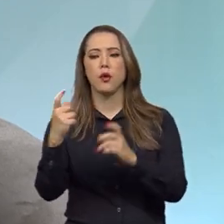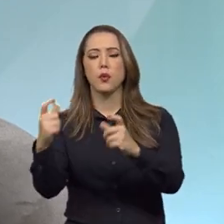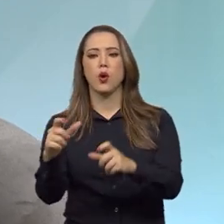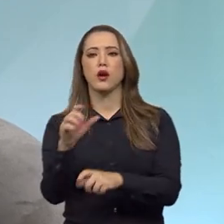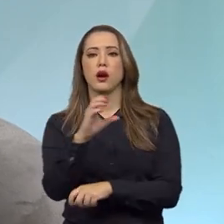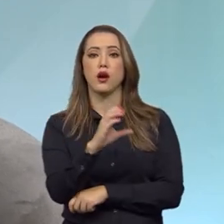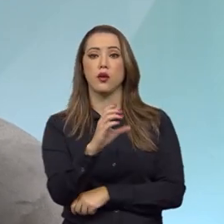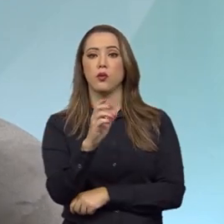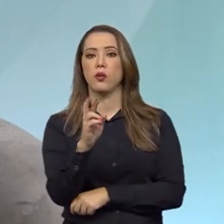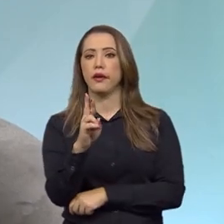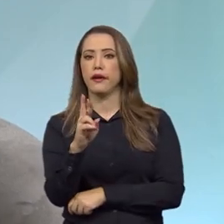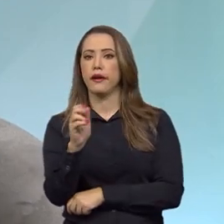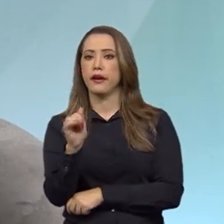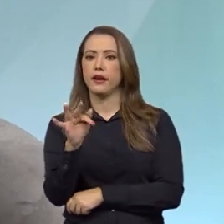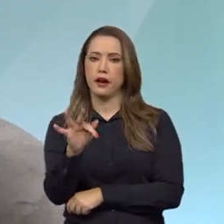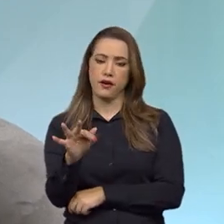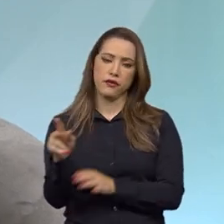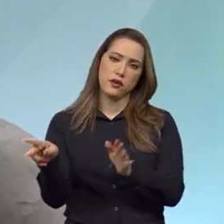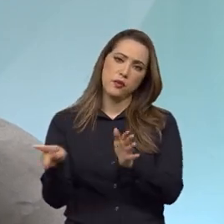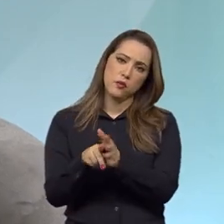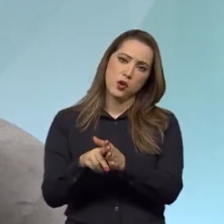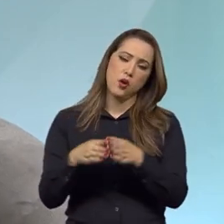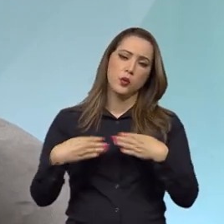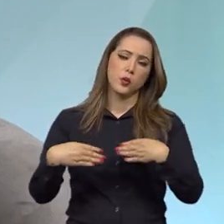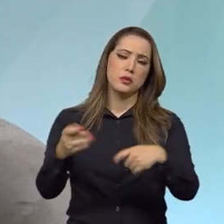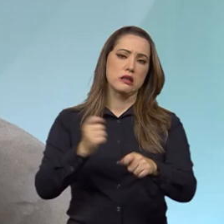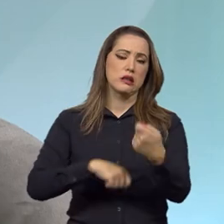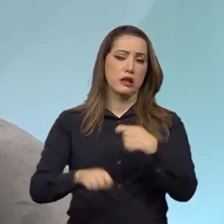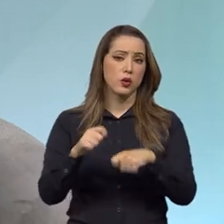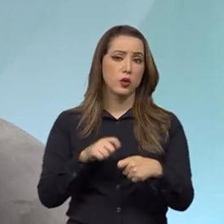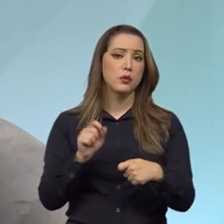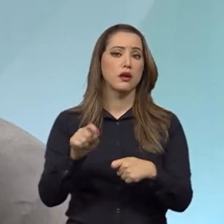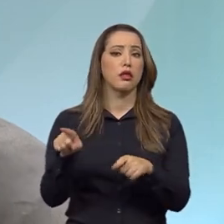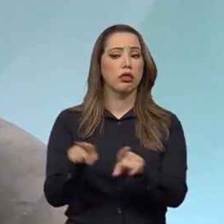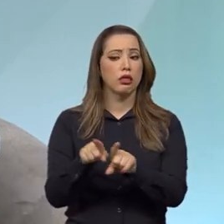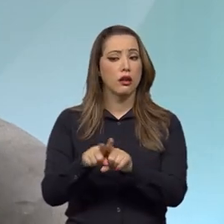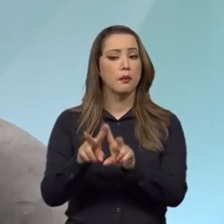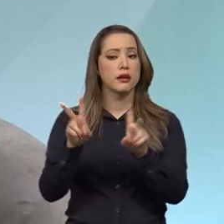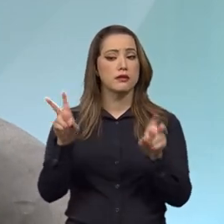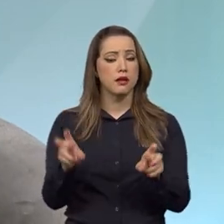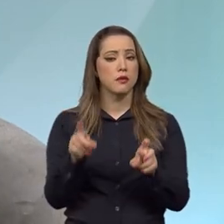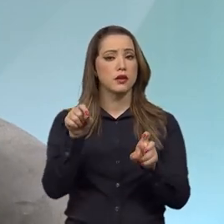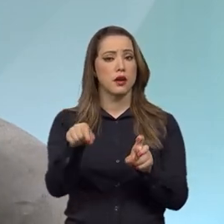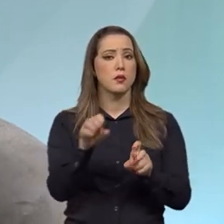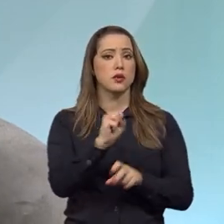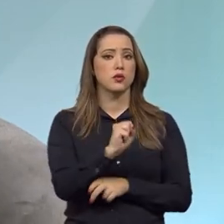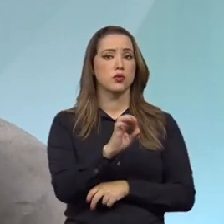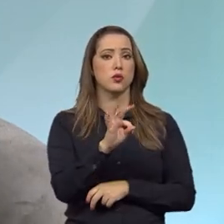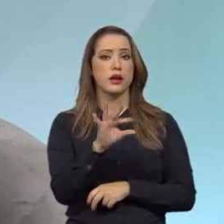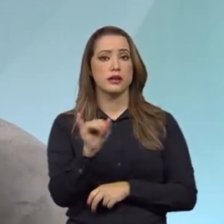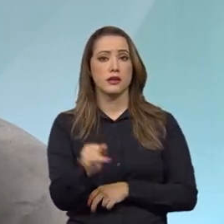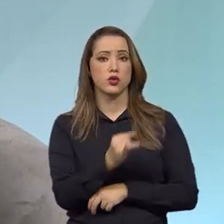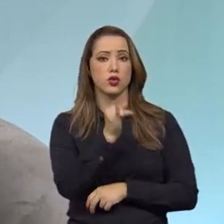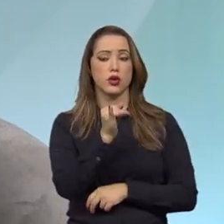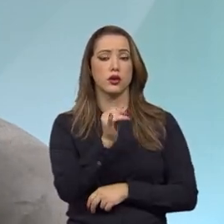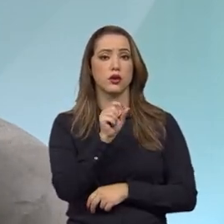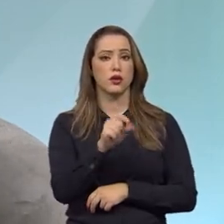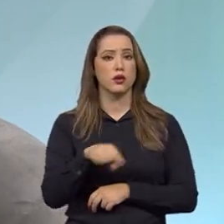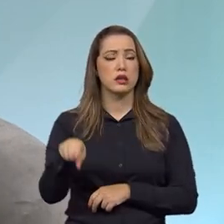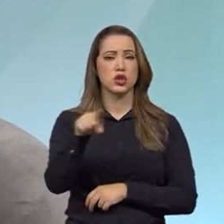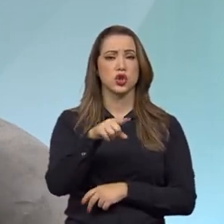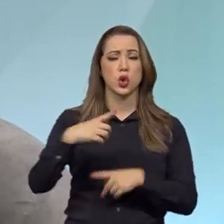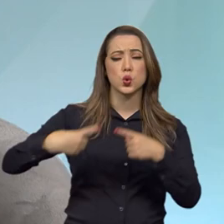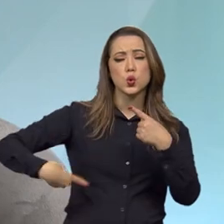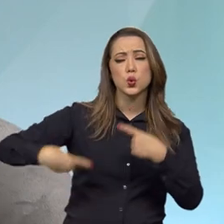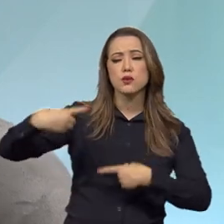ligada ao Ministério da Economia. O estava no âmbito do STJ, existia muita